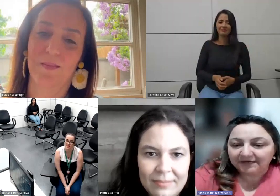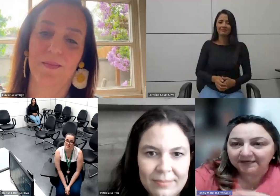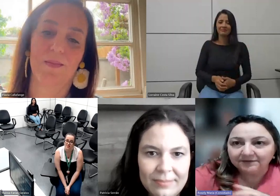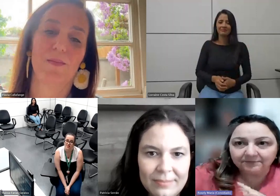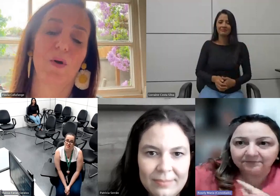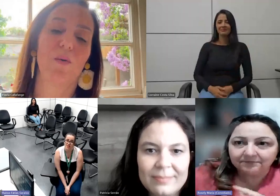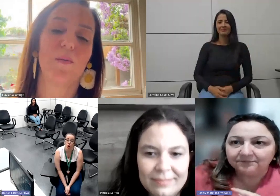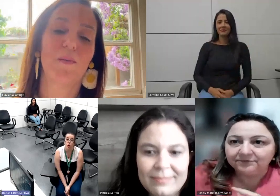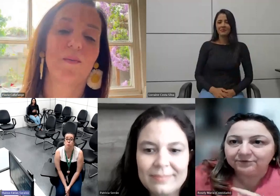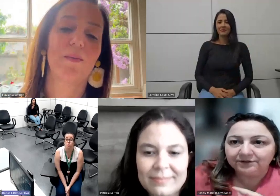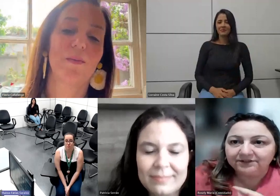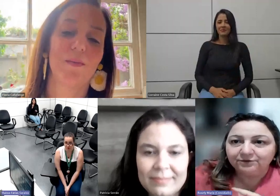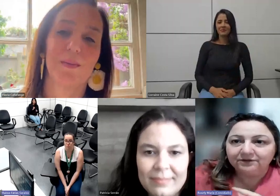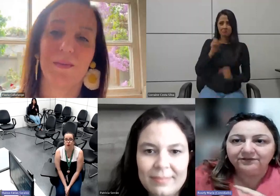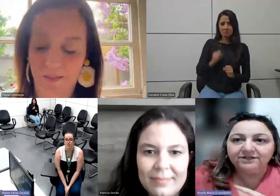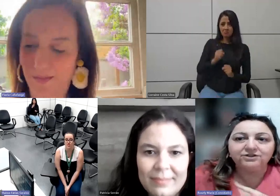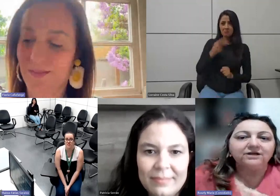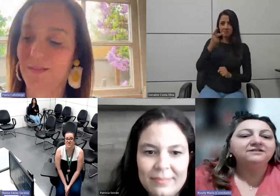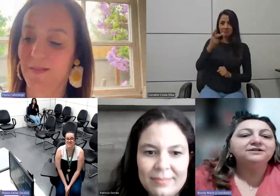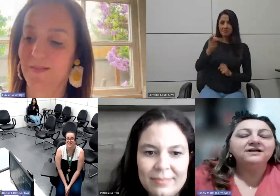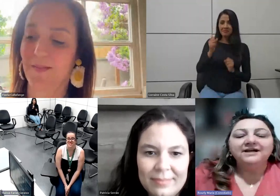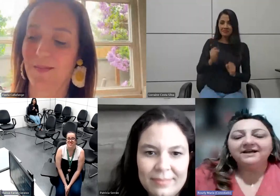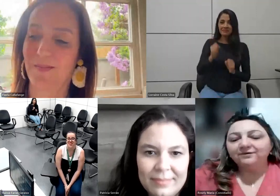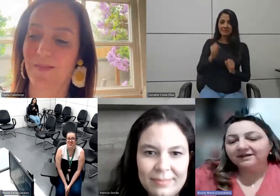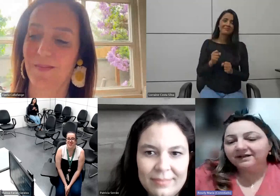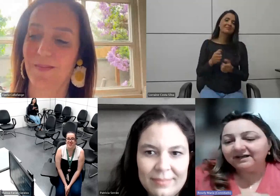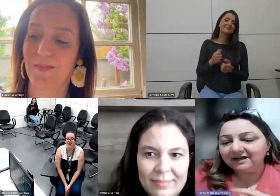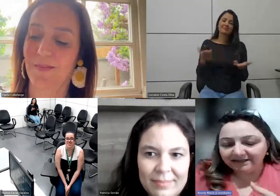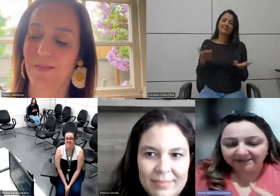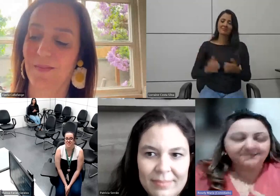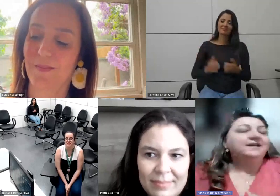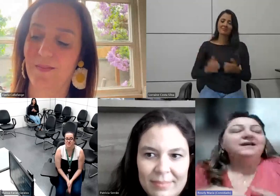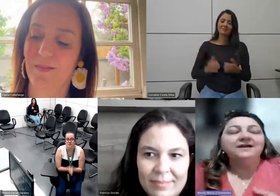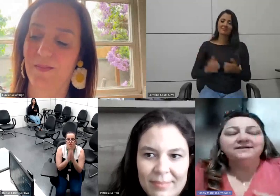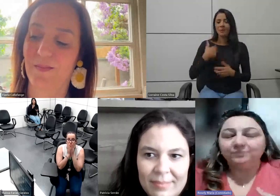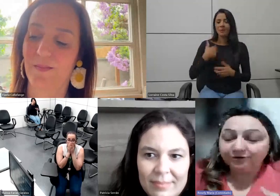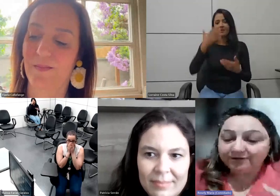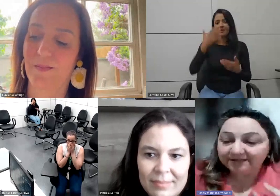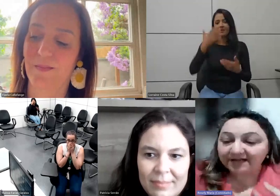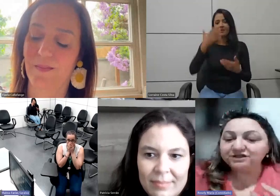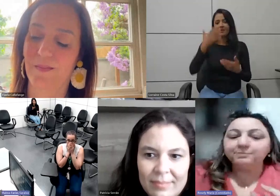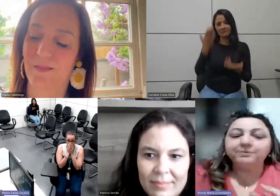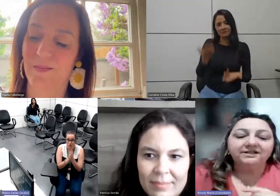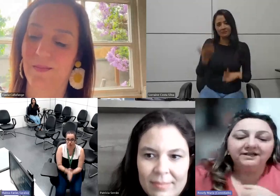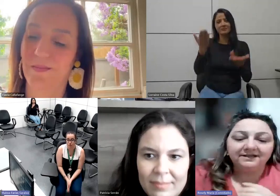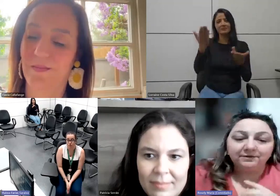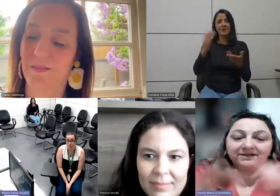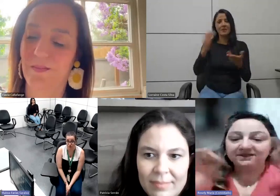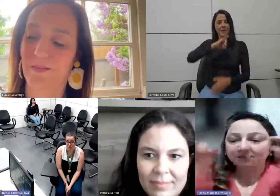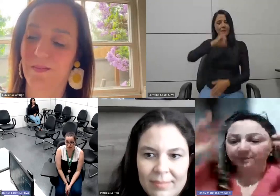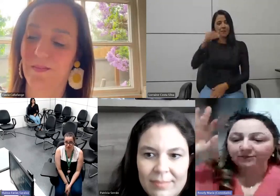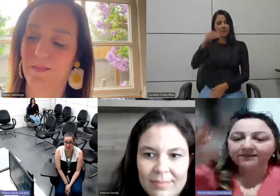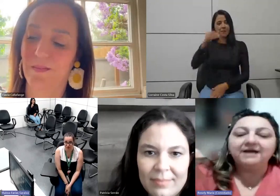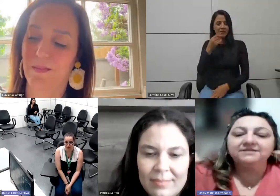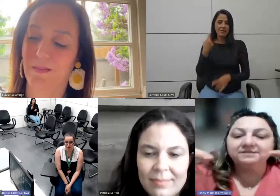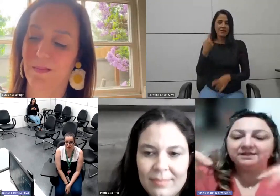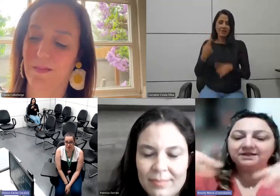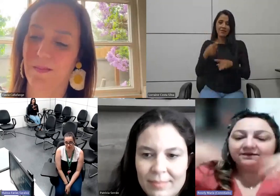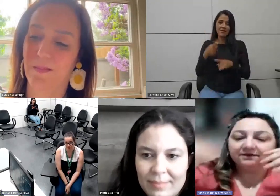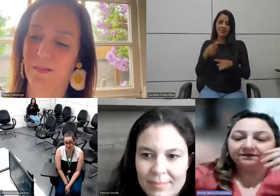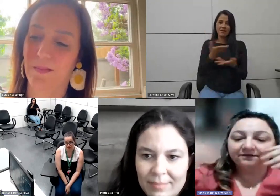posso falar? entrando no eu queria agradecer essa oportunidade porque são essas